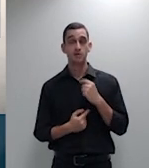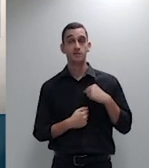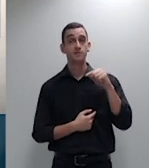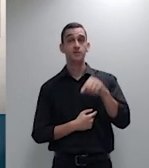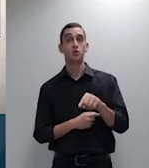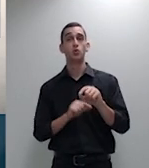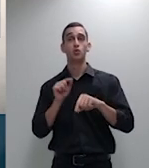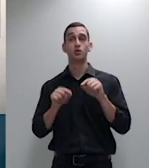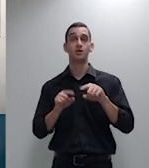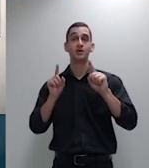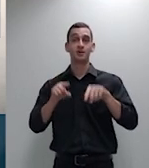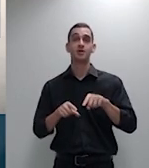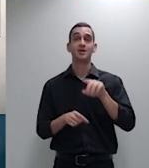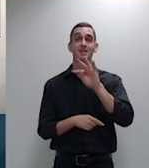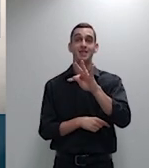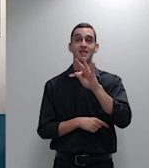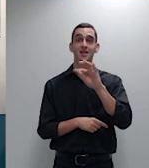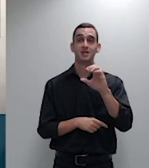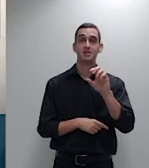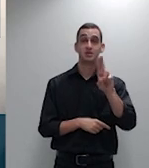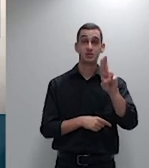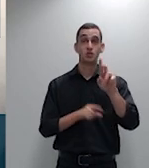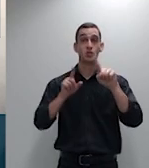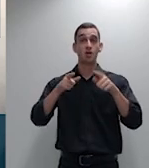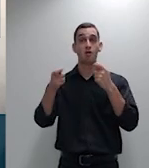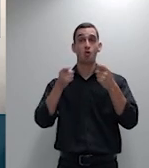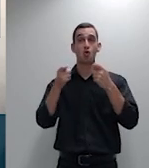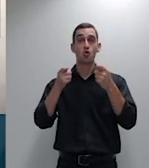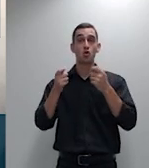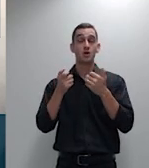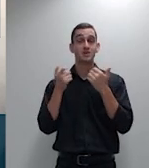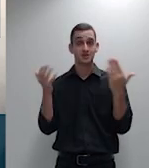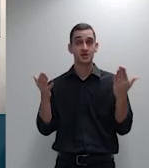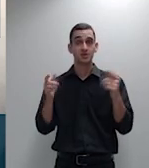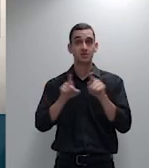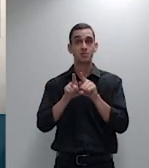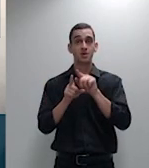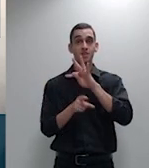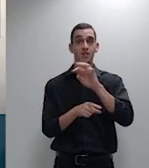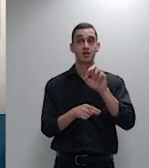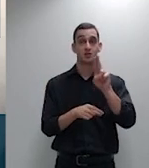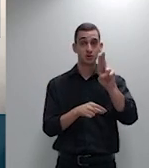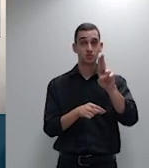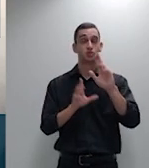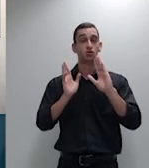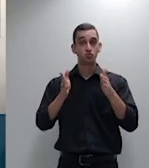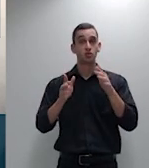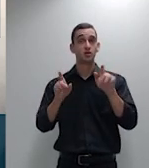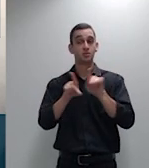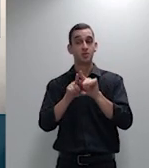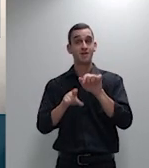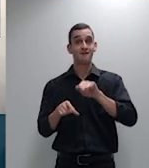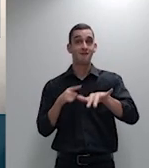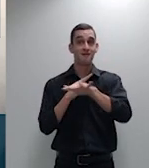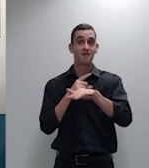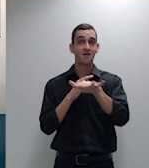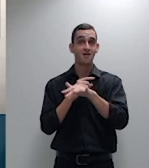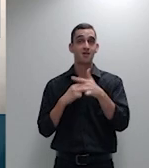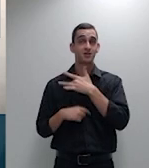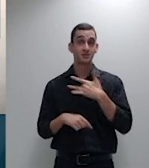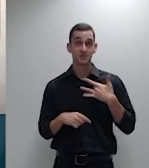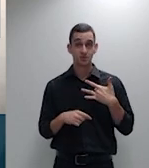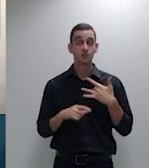União órgão de controle externo inclusive da Agência Nacional de Saúde condenou a